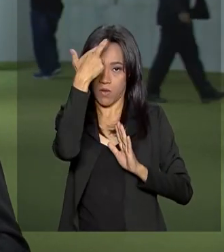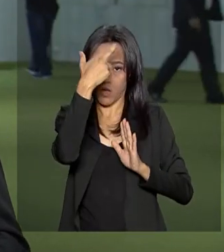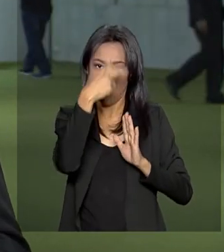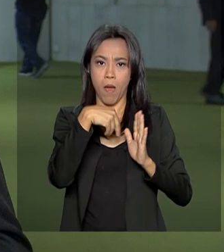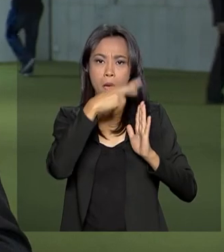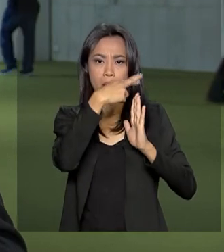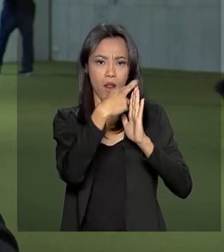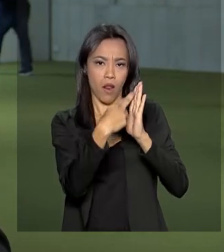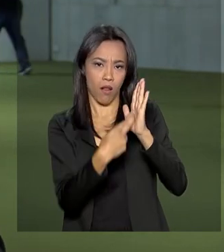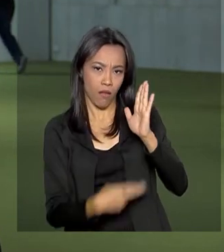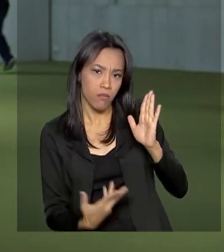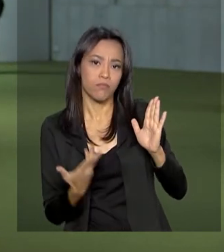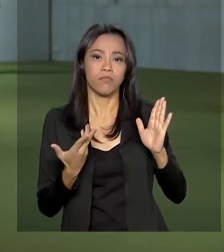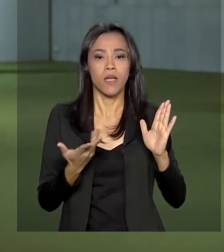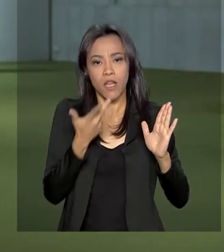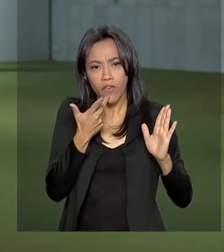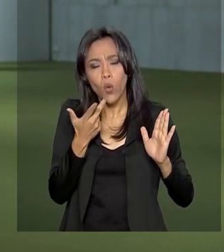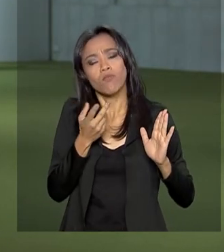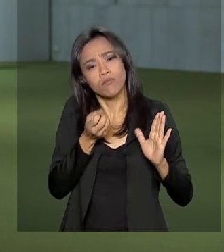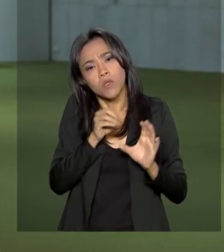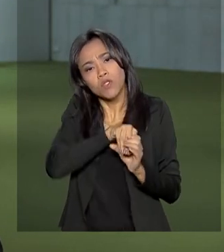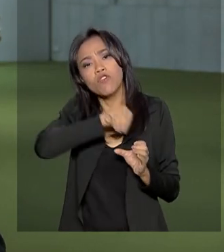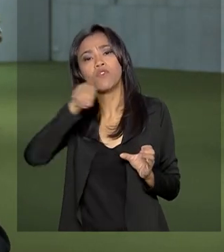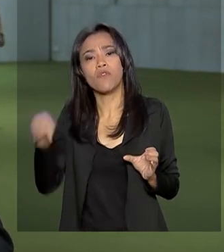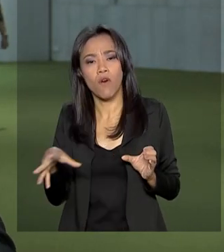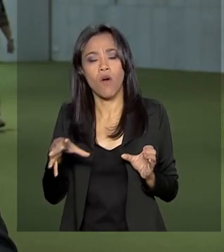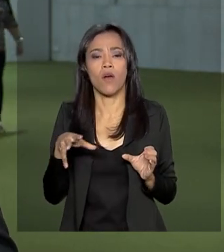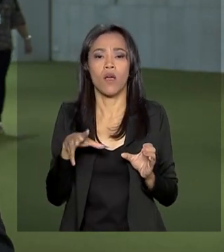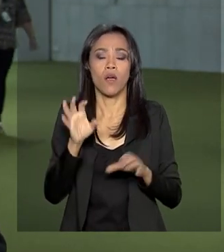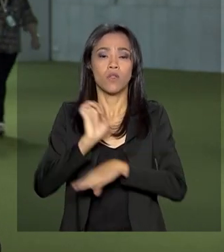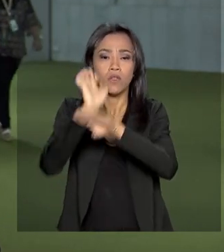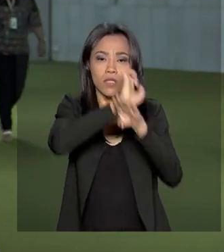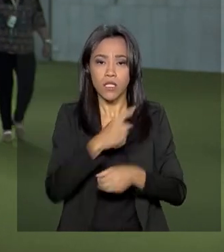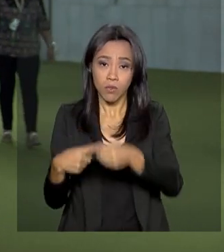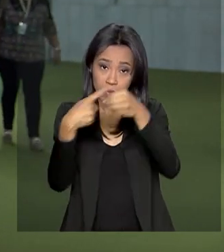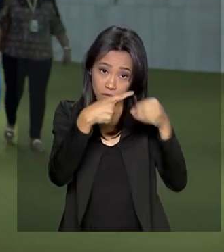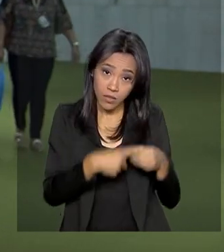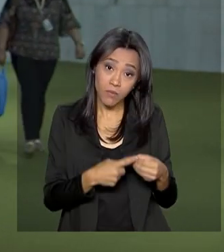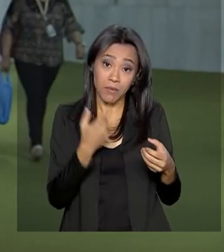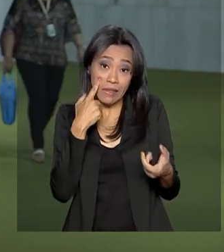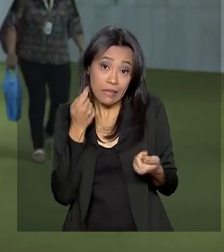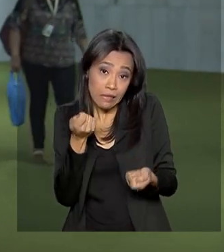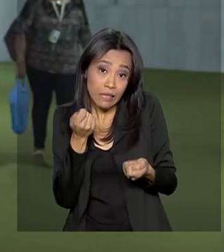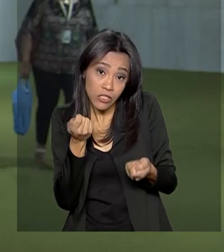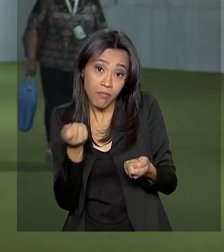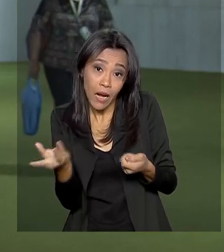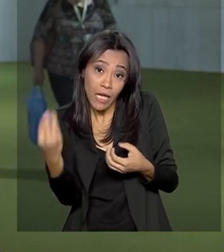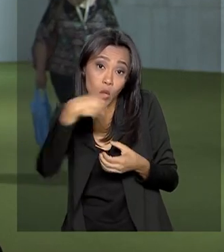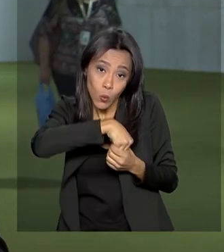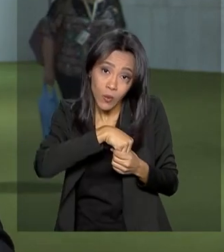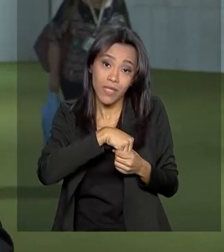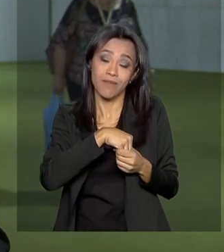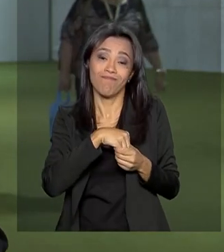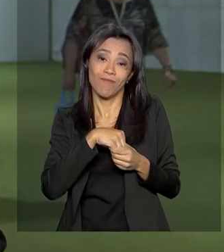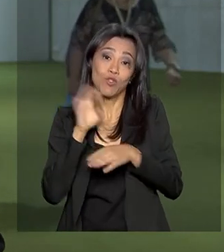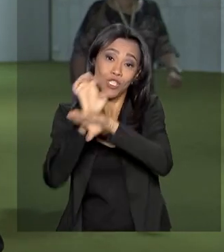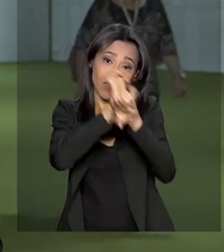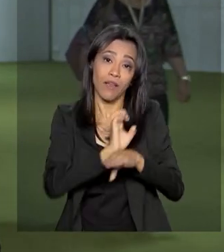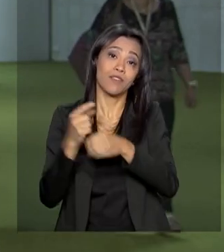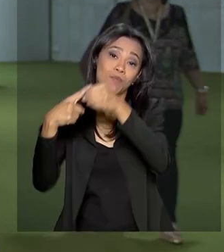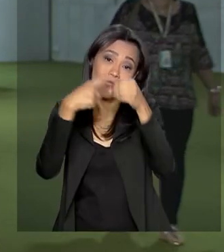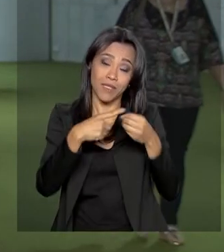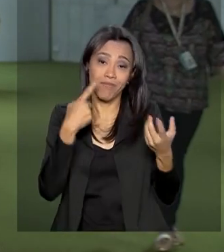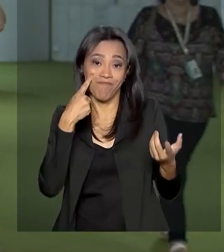você disse, ele deixou mesmo de fora estados e municípios e uma nova tentativa de incluí-los deverá ser feita no plenário. Além disso, ele